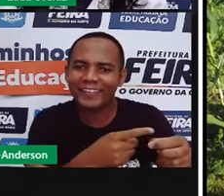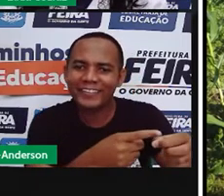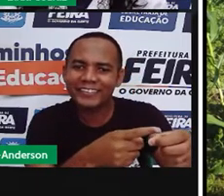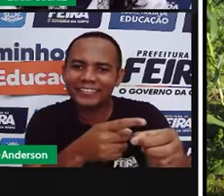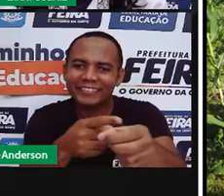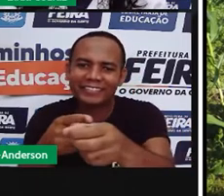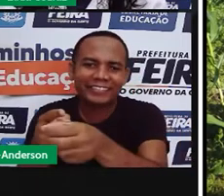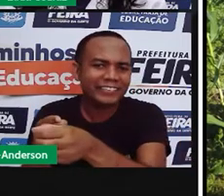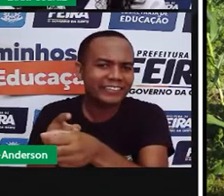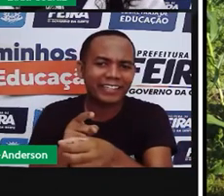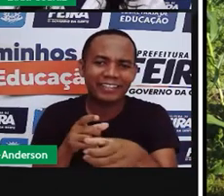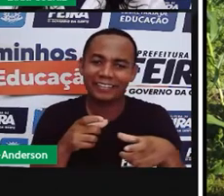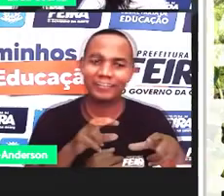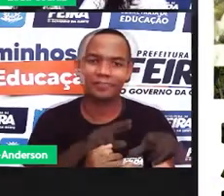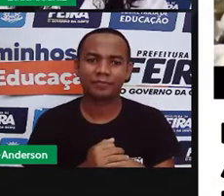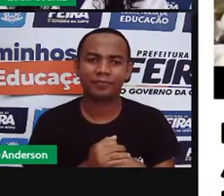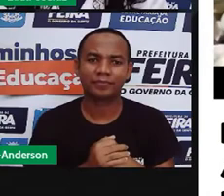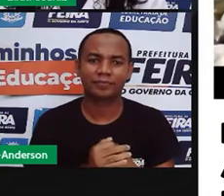Ticuaruçu.